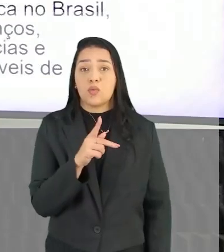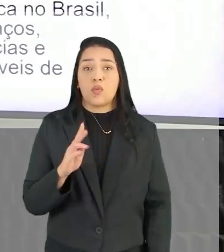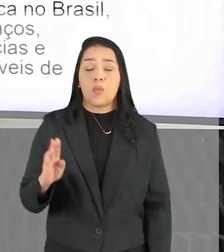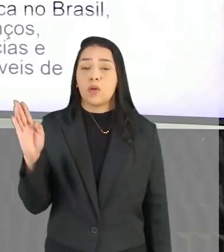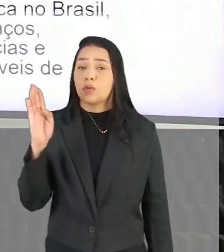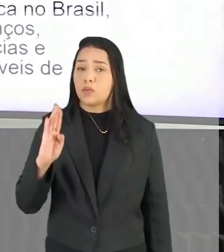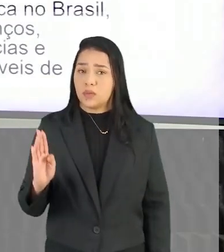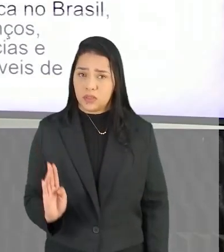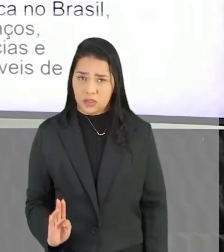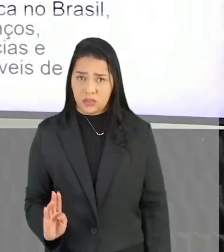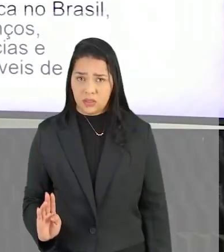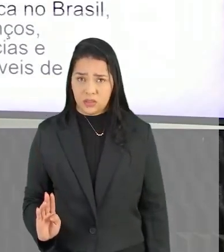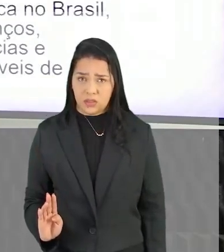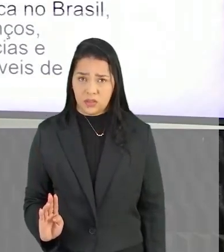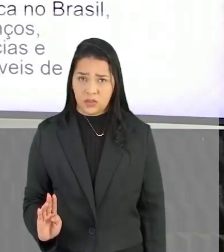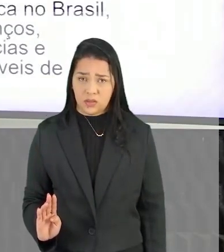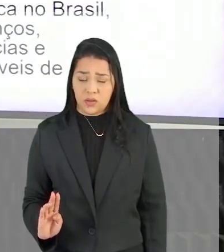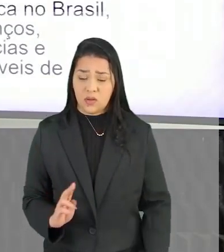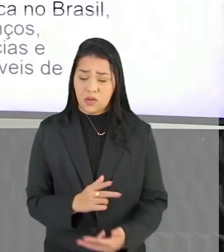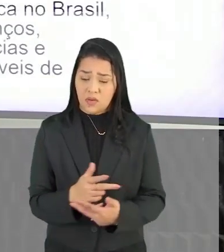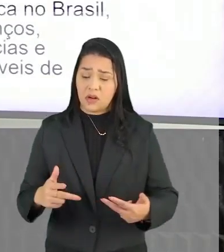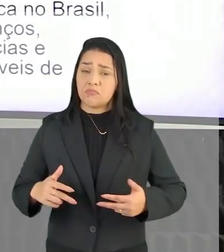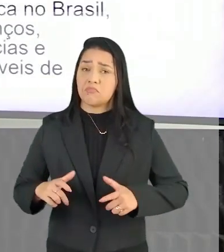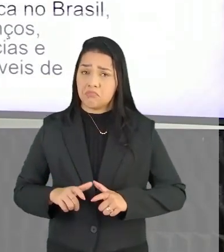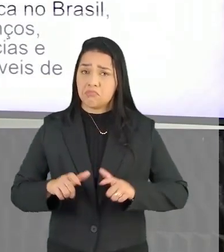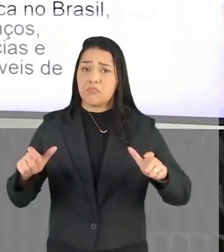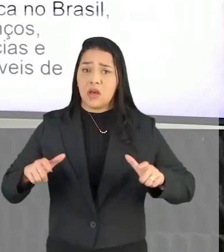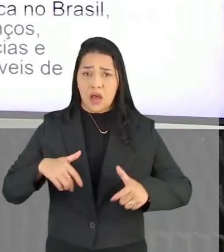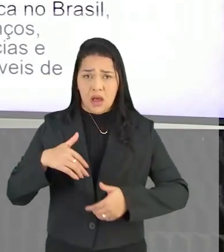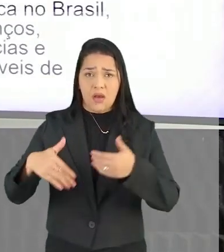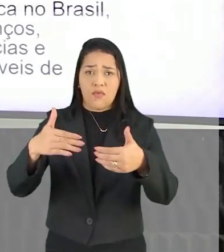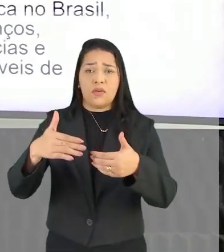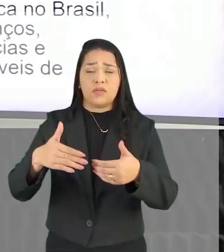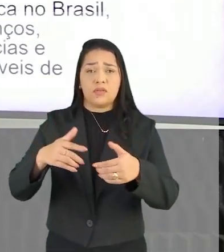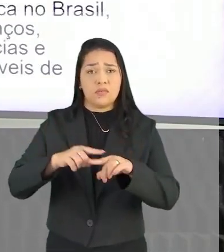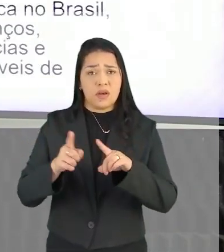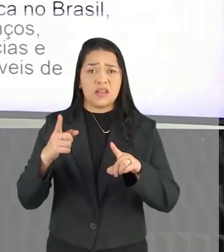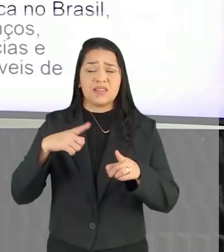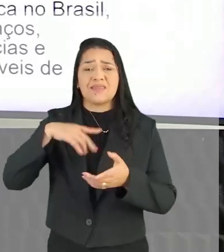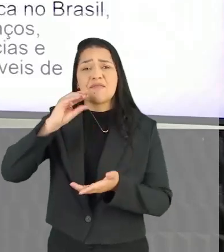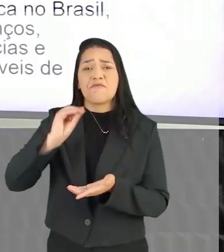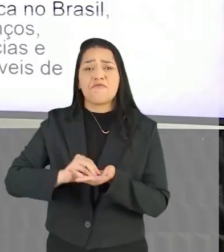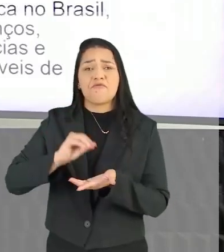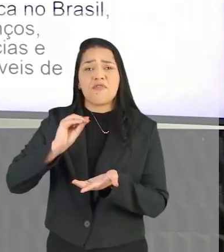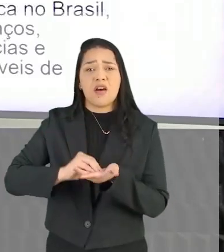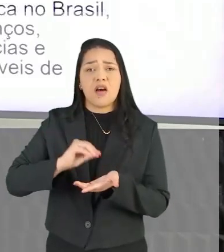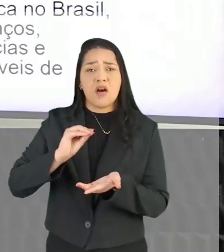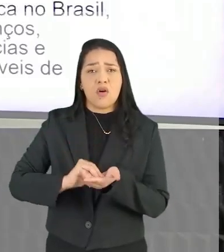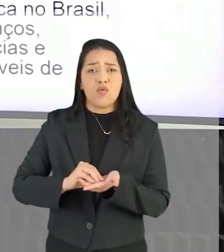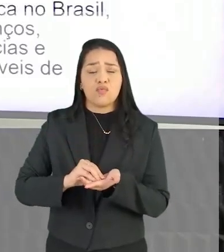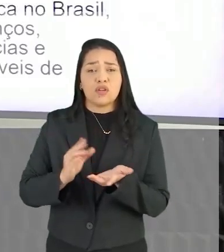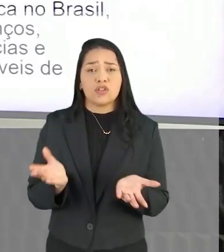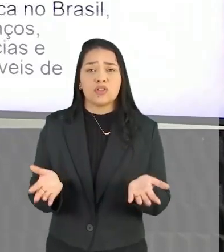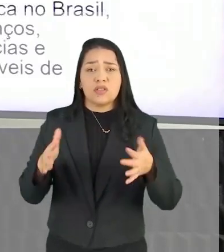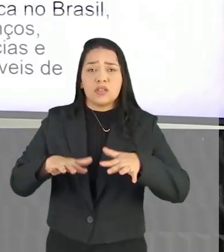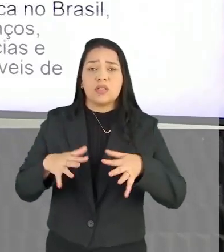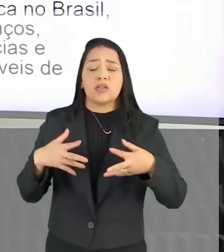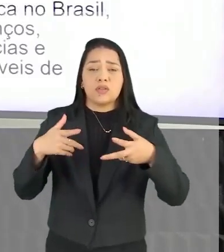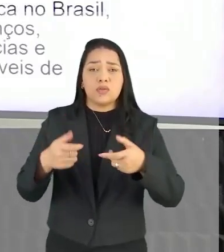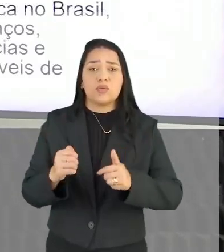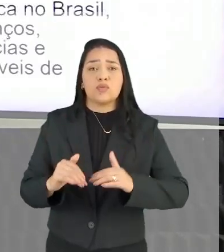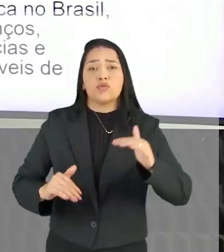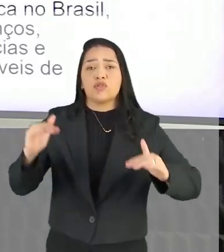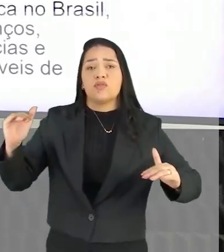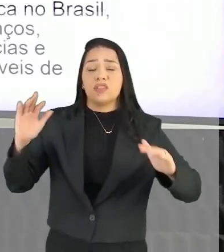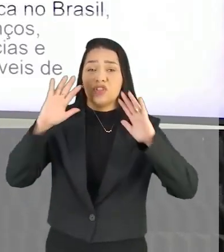Que apesar dos indiscutíveis avanços Apresenta um cenário De deficiências E falta de integração Em todos os